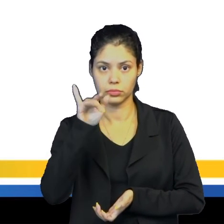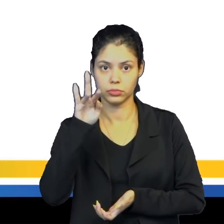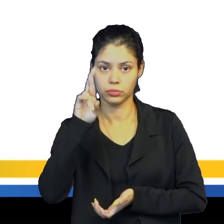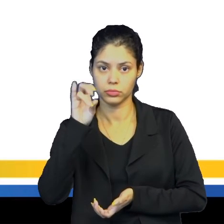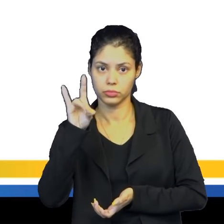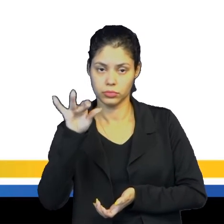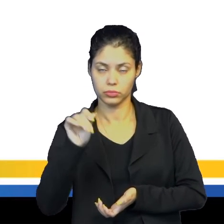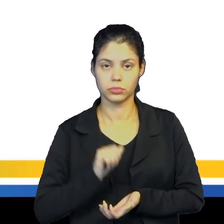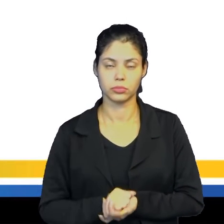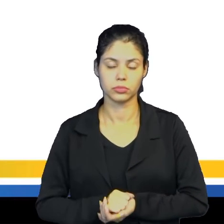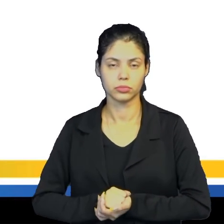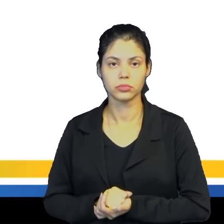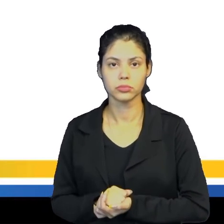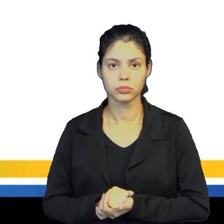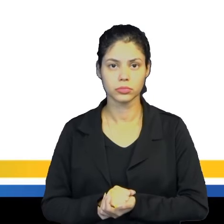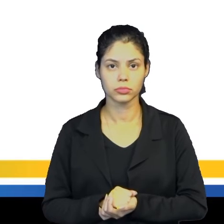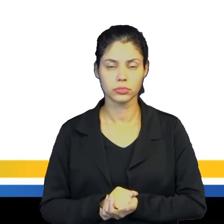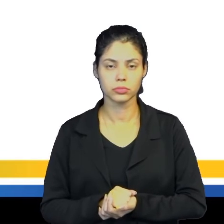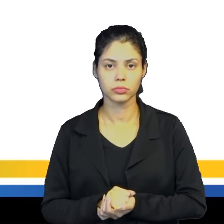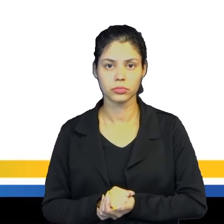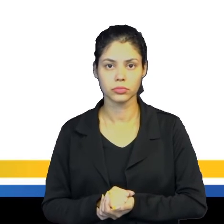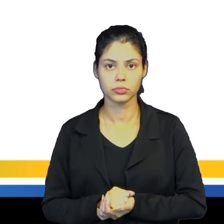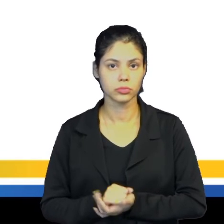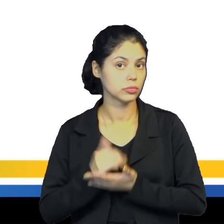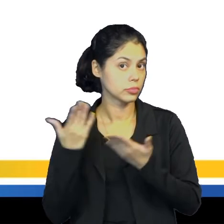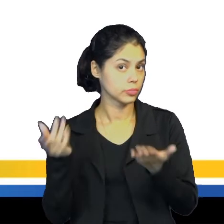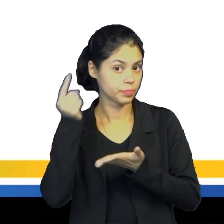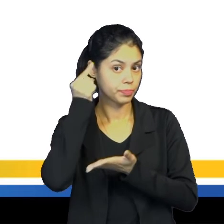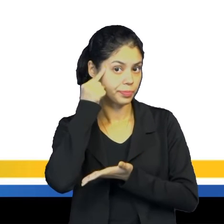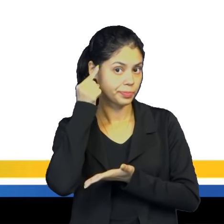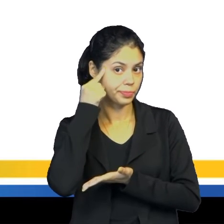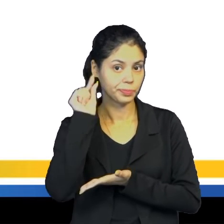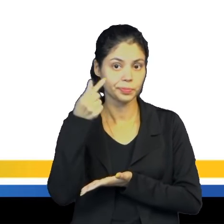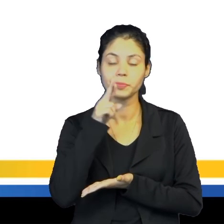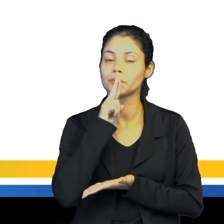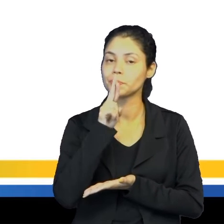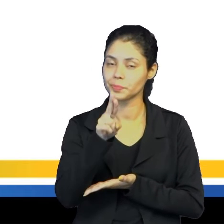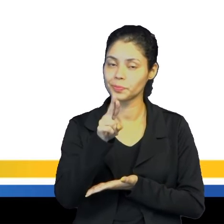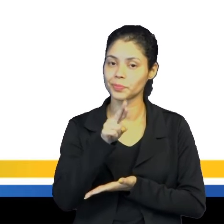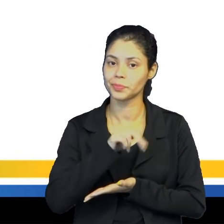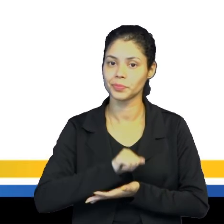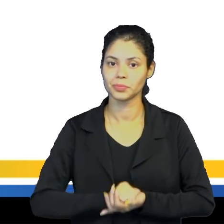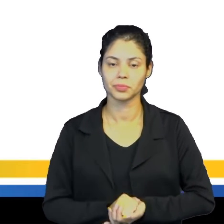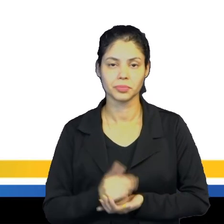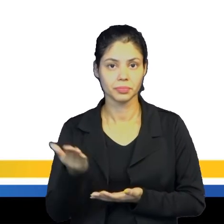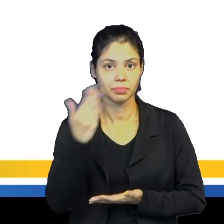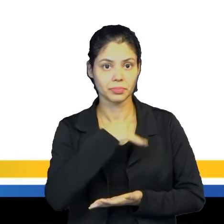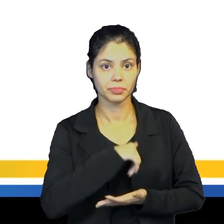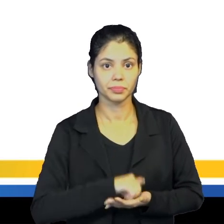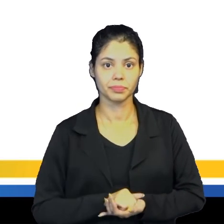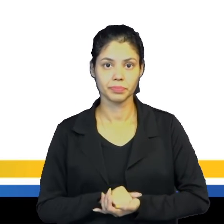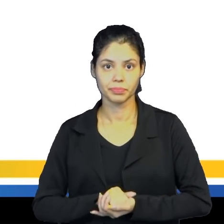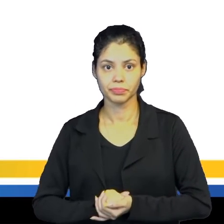Tratado de Santo e Delfonso. Vamos pensando aí na resposta, vamos lá.